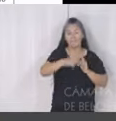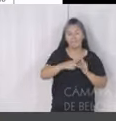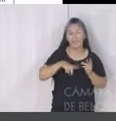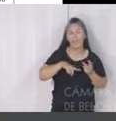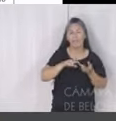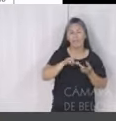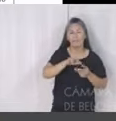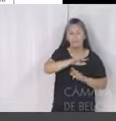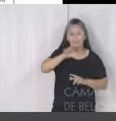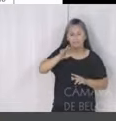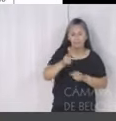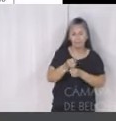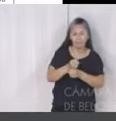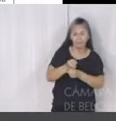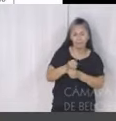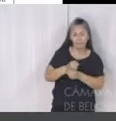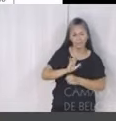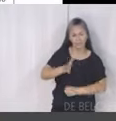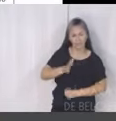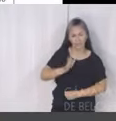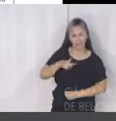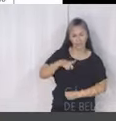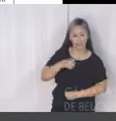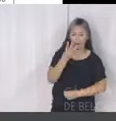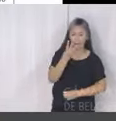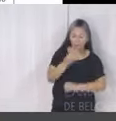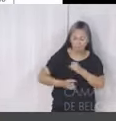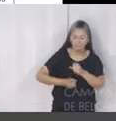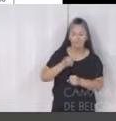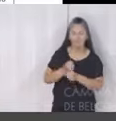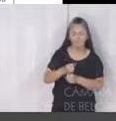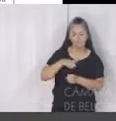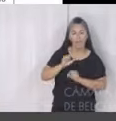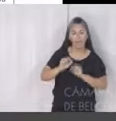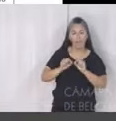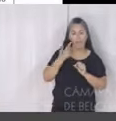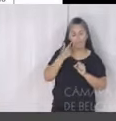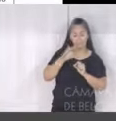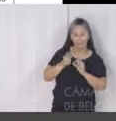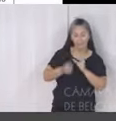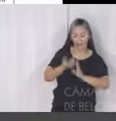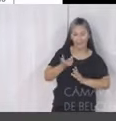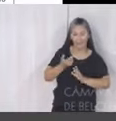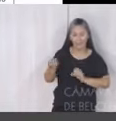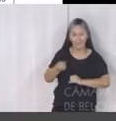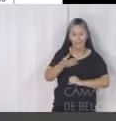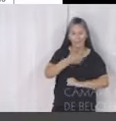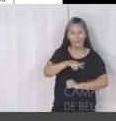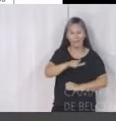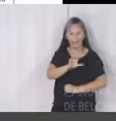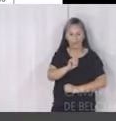vencido, nesse período aqui de quatro anos, ao construir a nova LOA, a gente também faz a